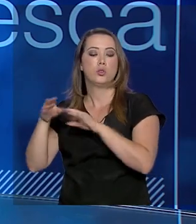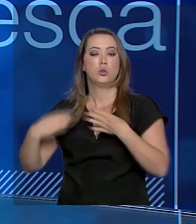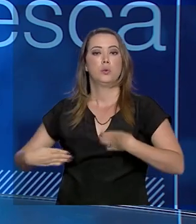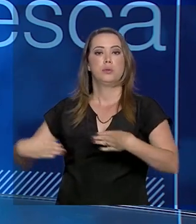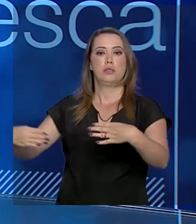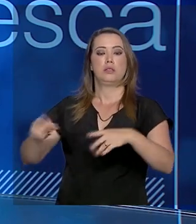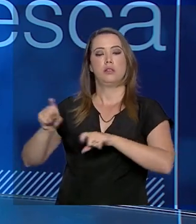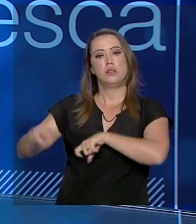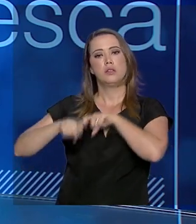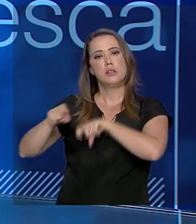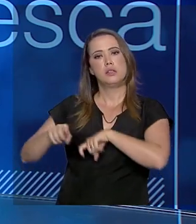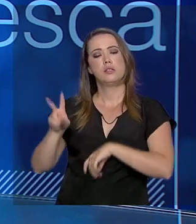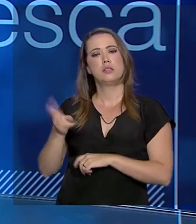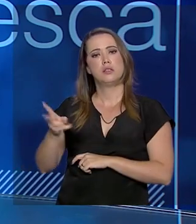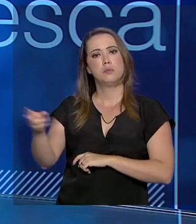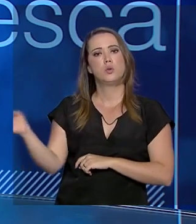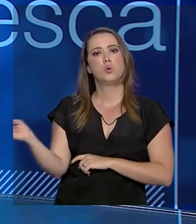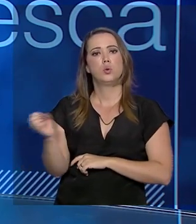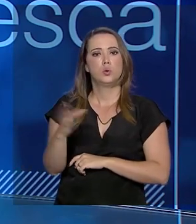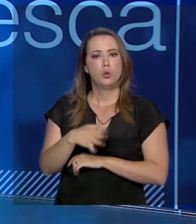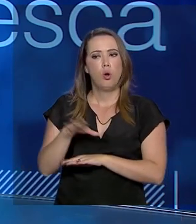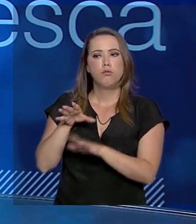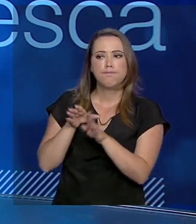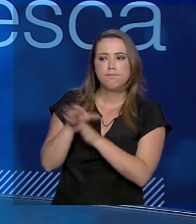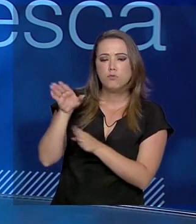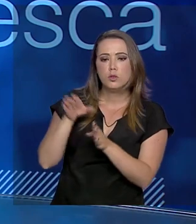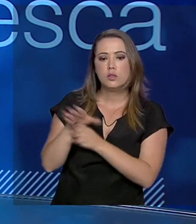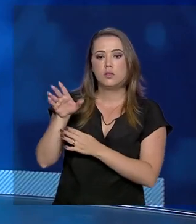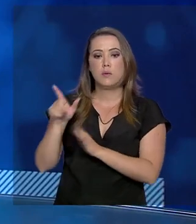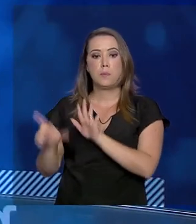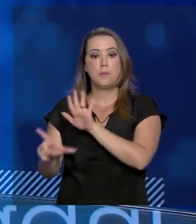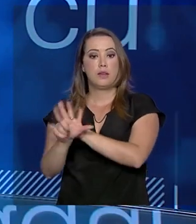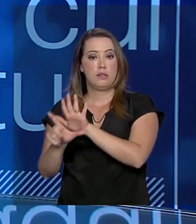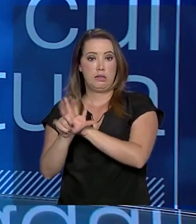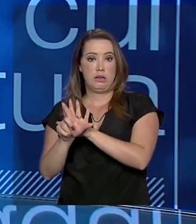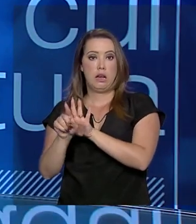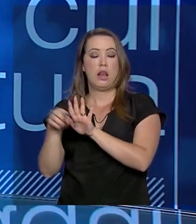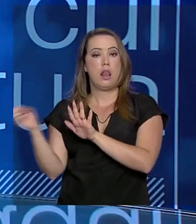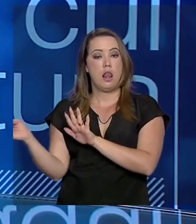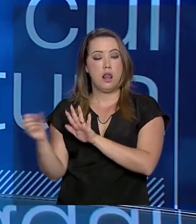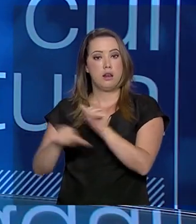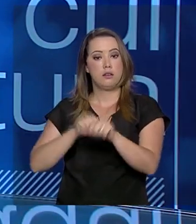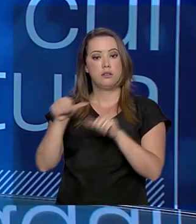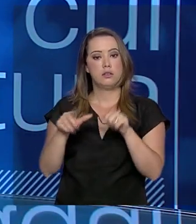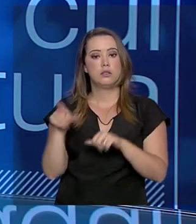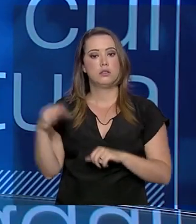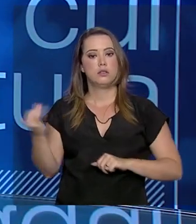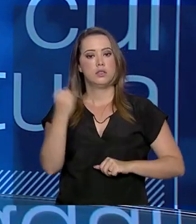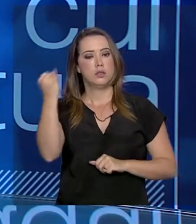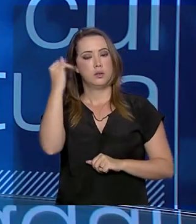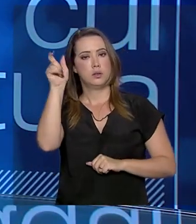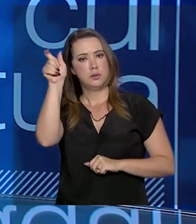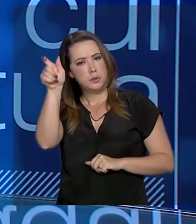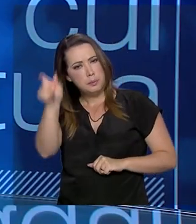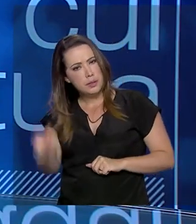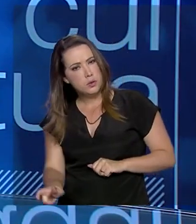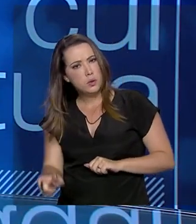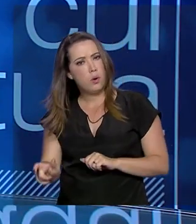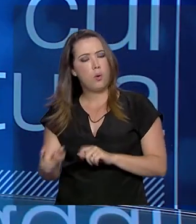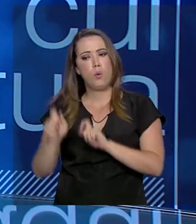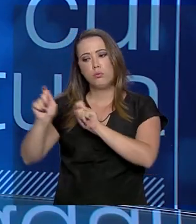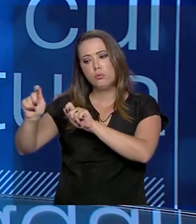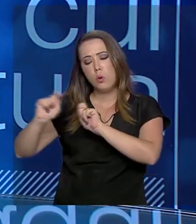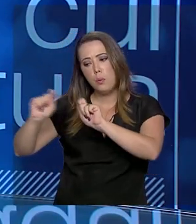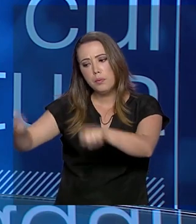Estamos sempre com novas normativas, novas orientações, leis que se modernizam, e é importante que o pescador, o